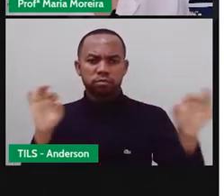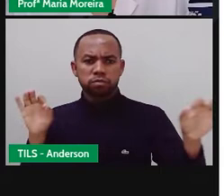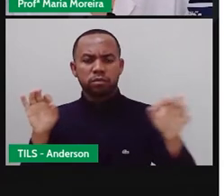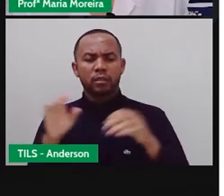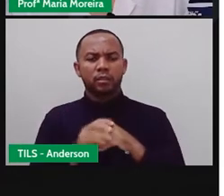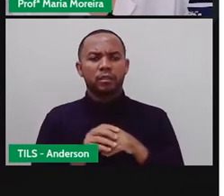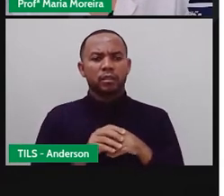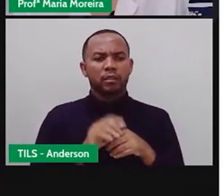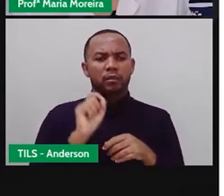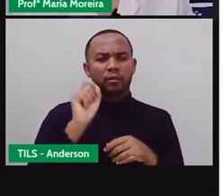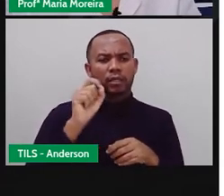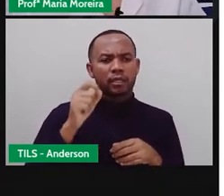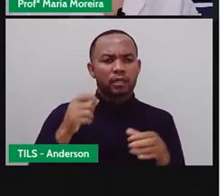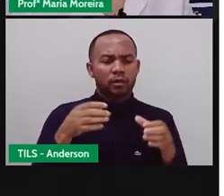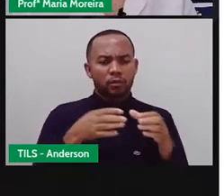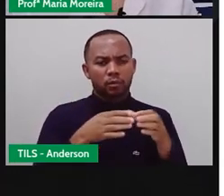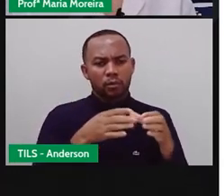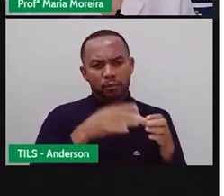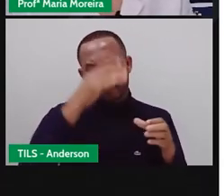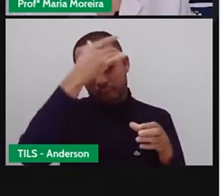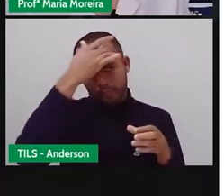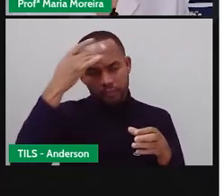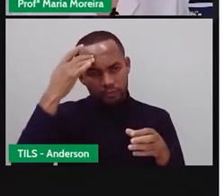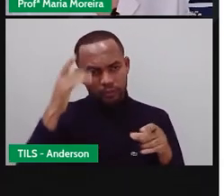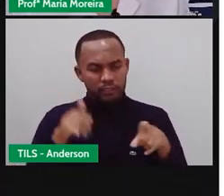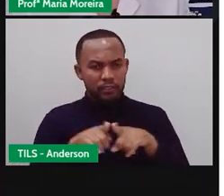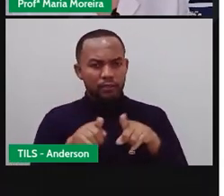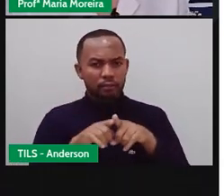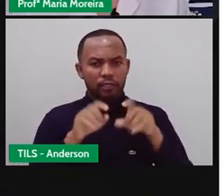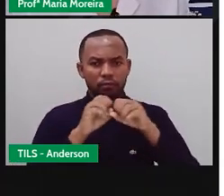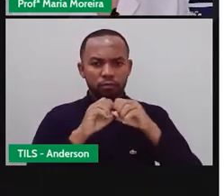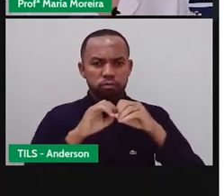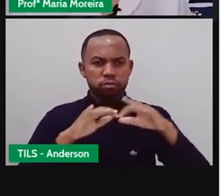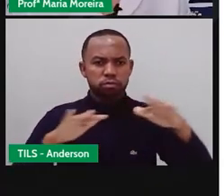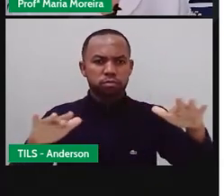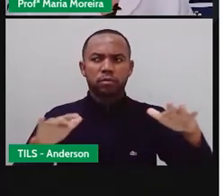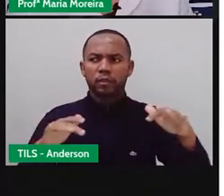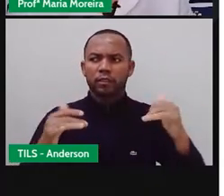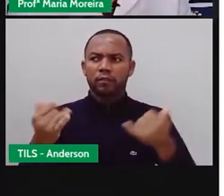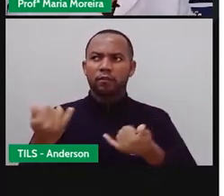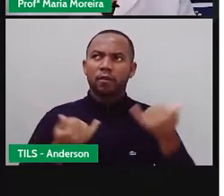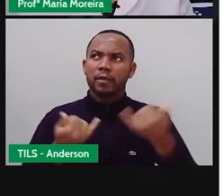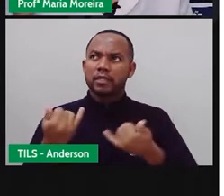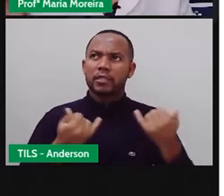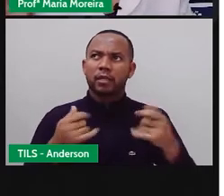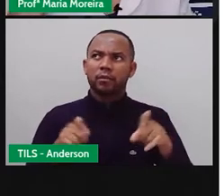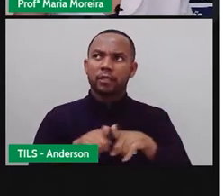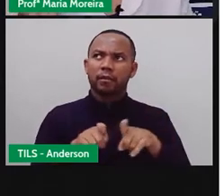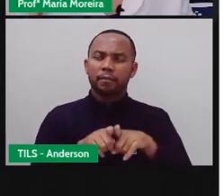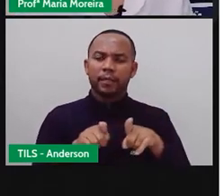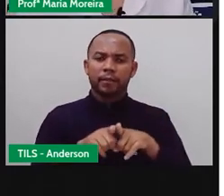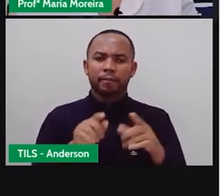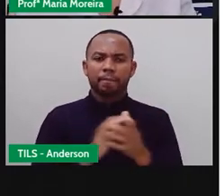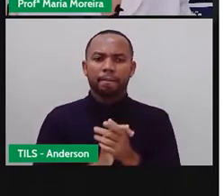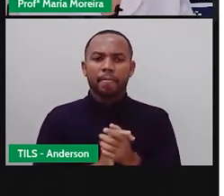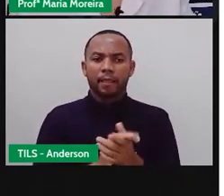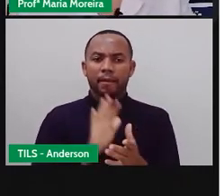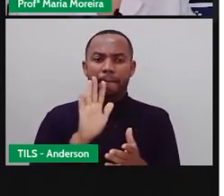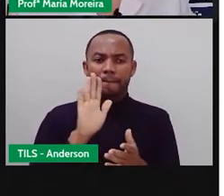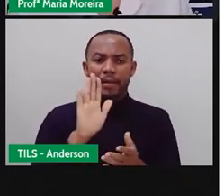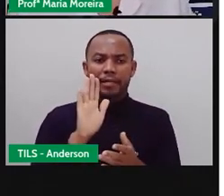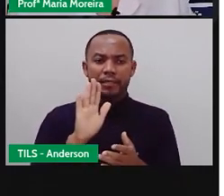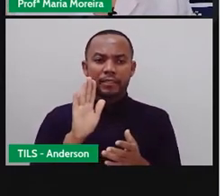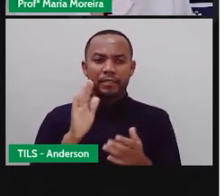Entre os povos e acelerando a disseminação de informação. Então, agora a informação, ela é o que? Muito